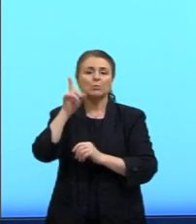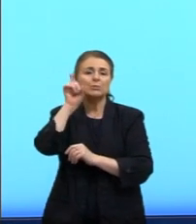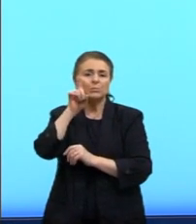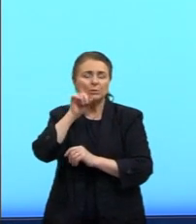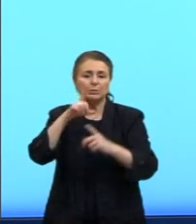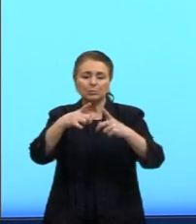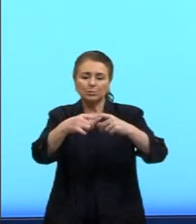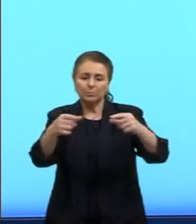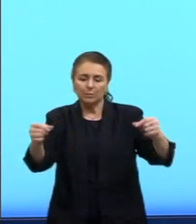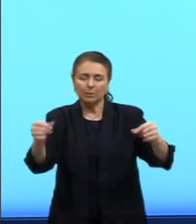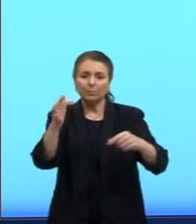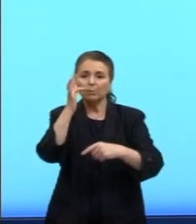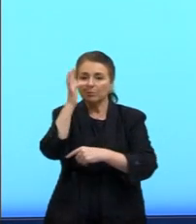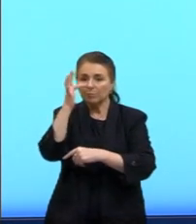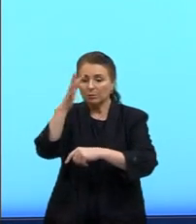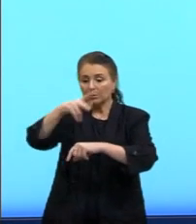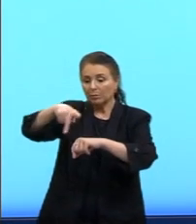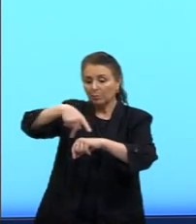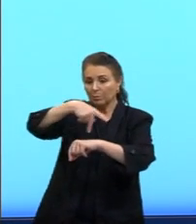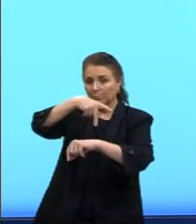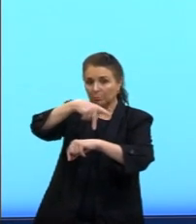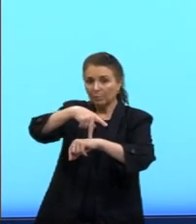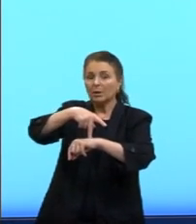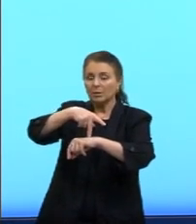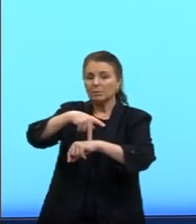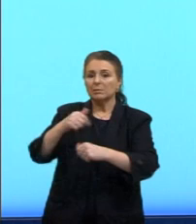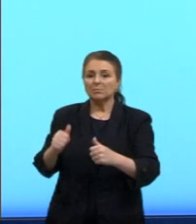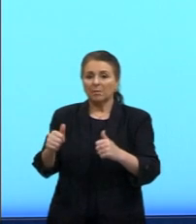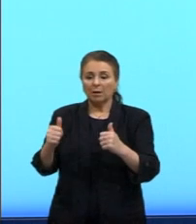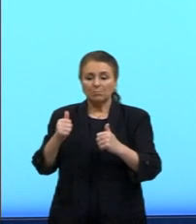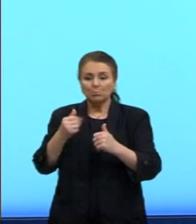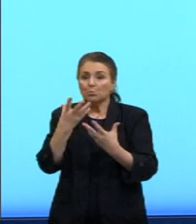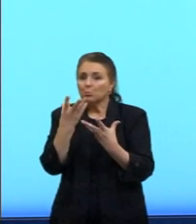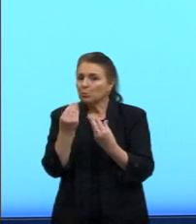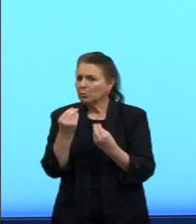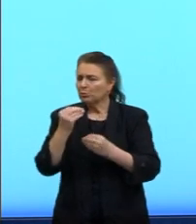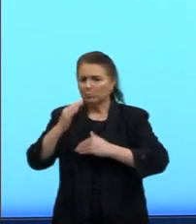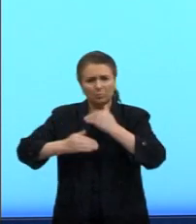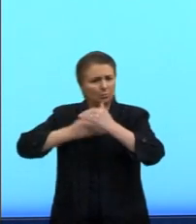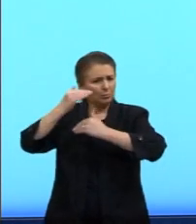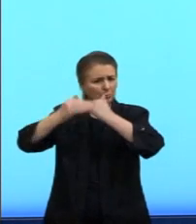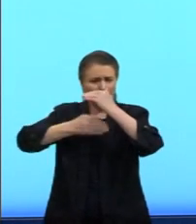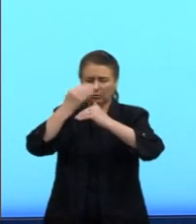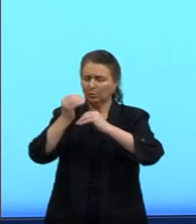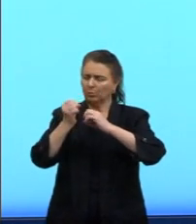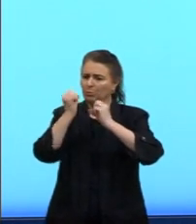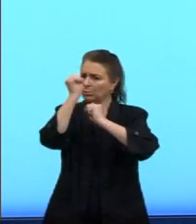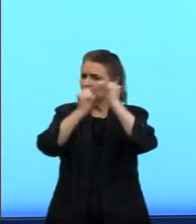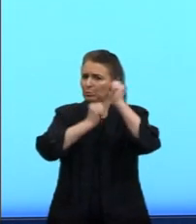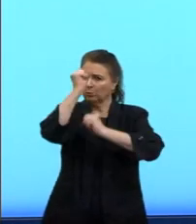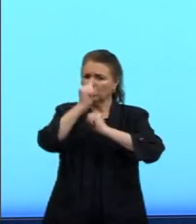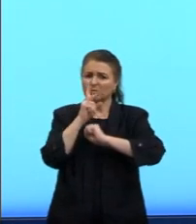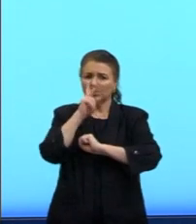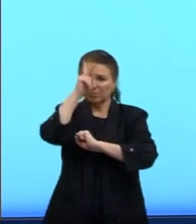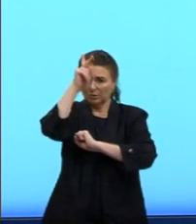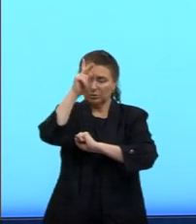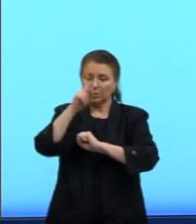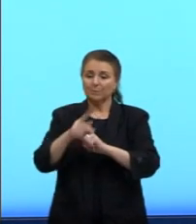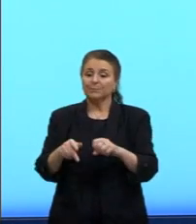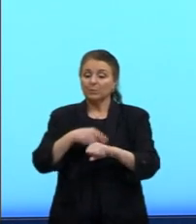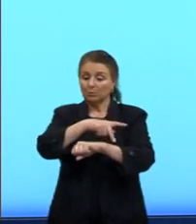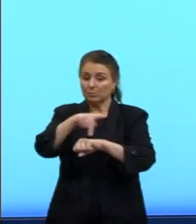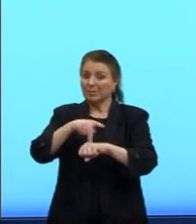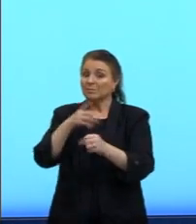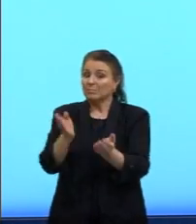Japão, França, são países de primeiro mundo, países industrializados e desenvolvidos. Já os países mais pobres